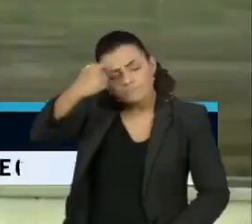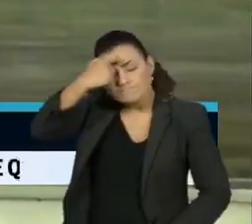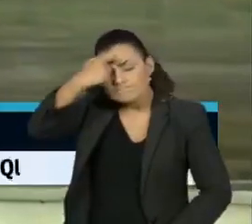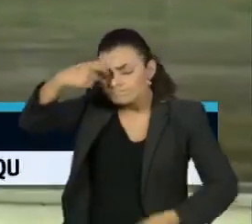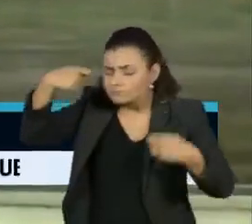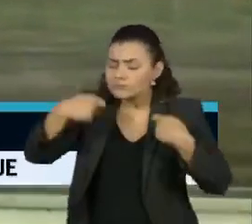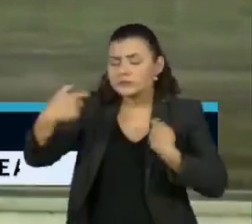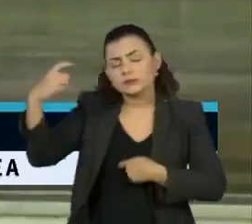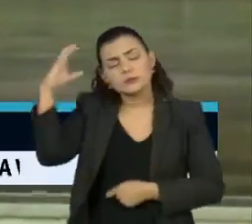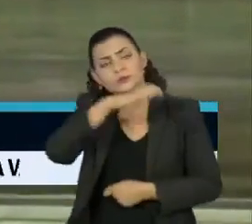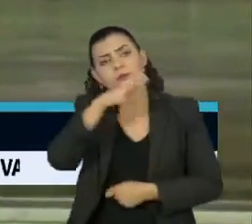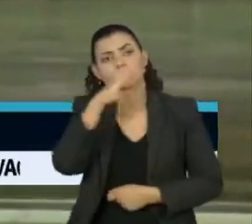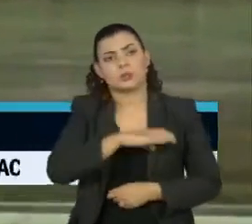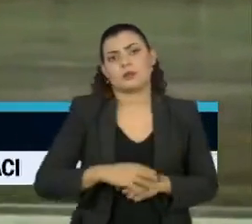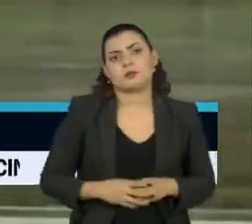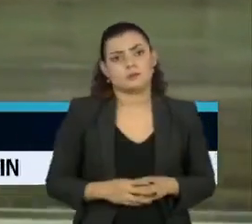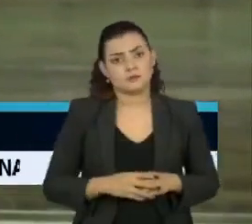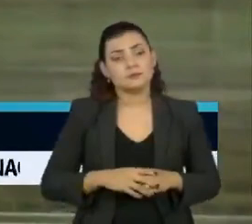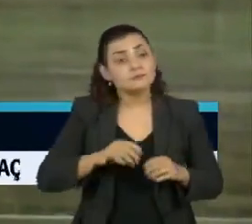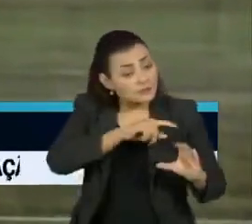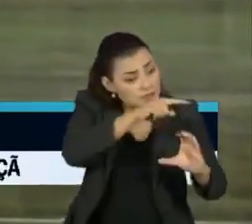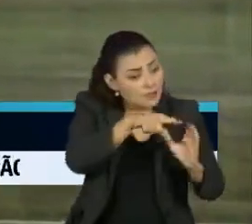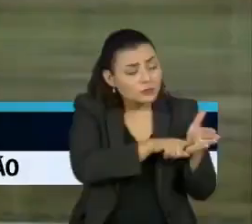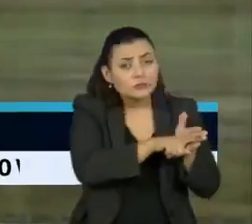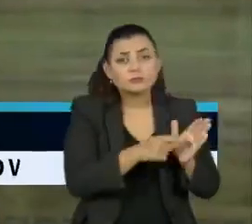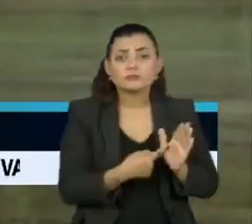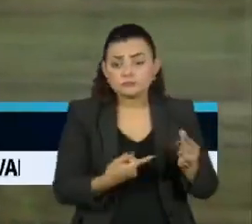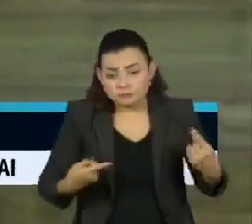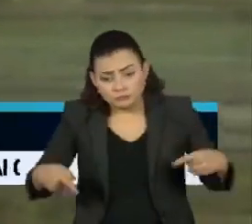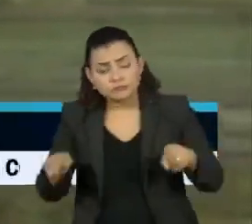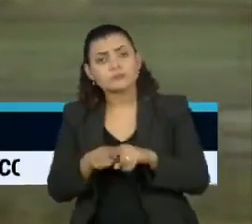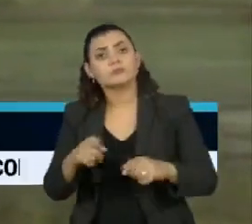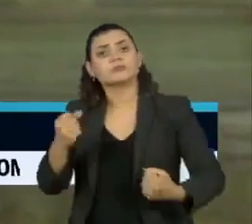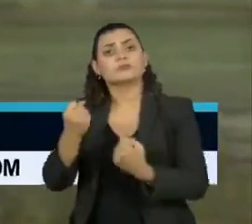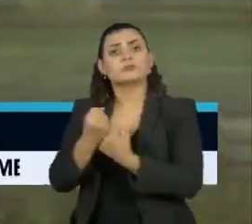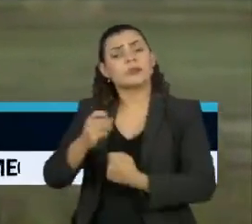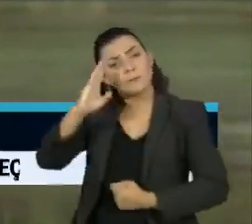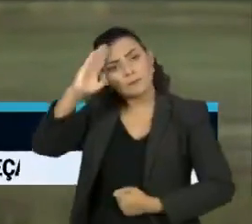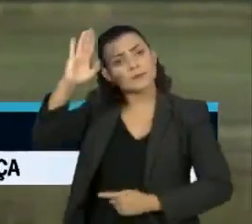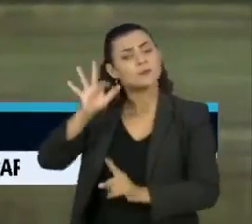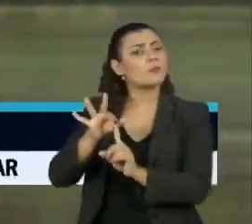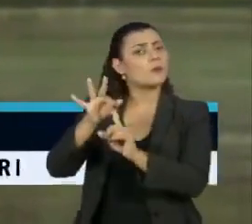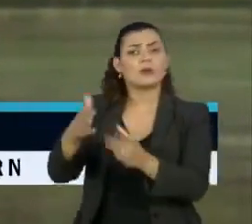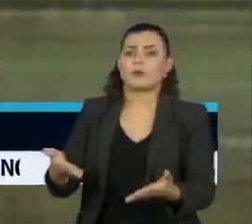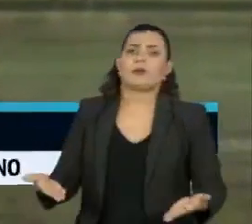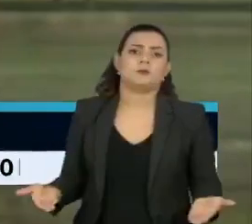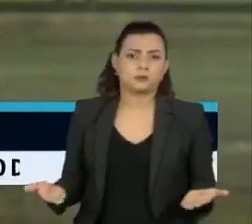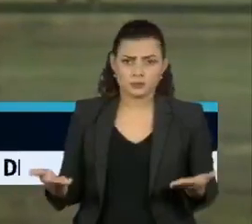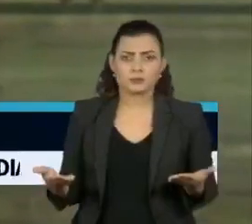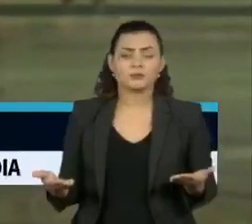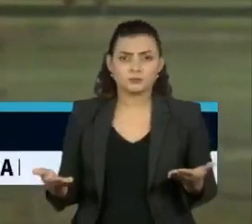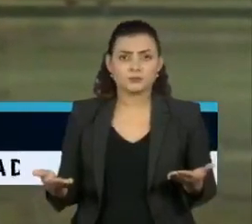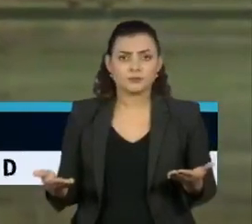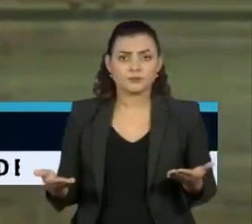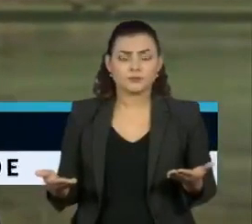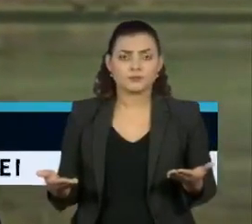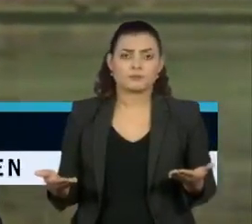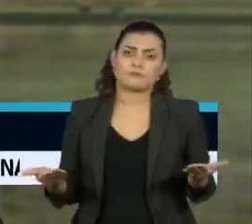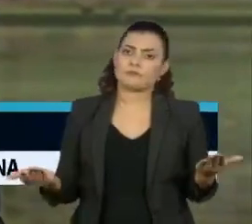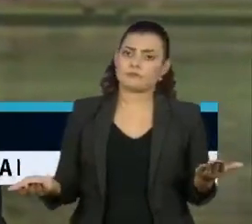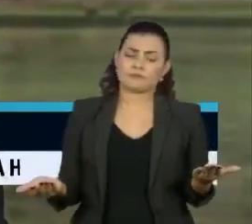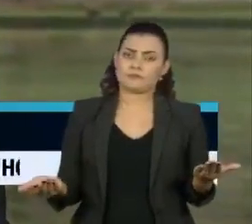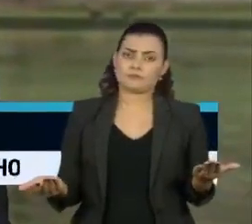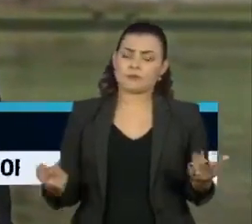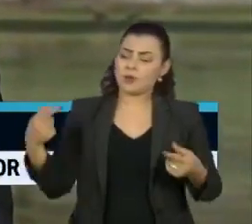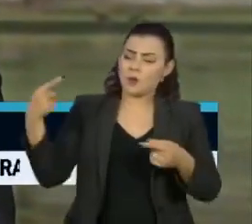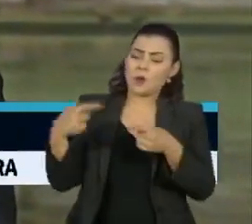amparado pela ciência, deve prevalecer. Não é razoável